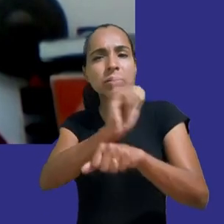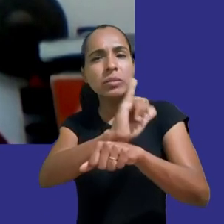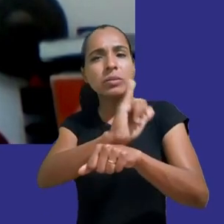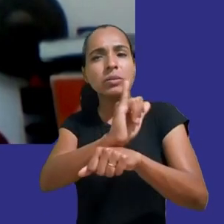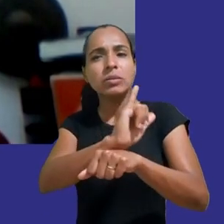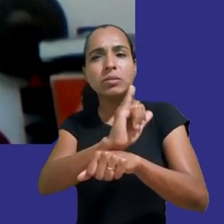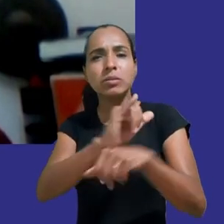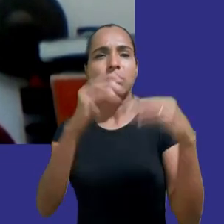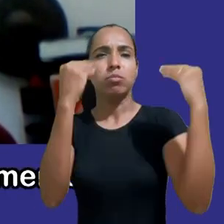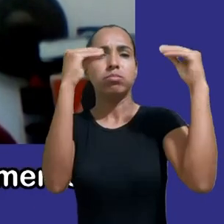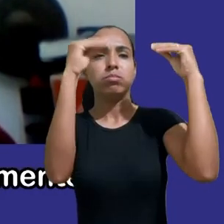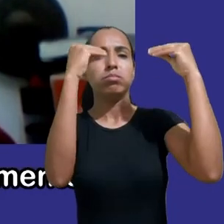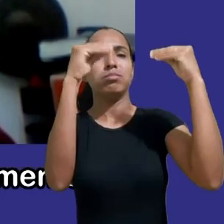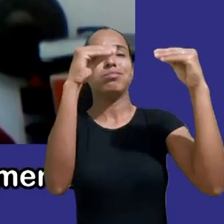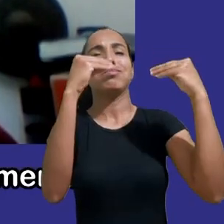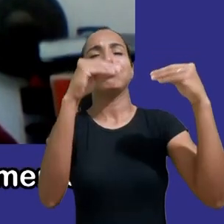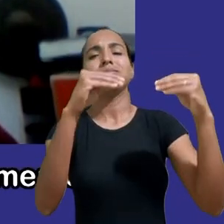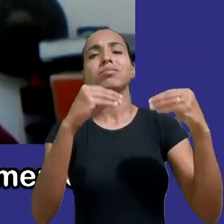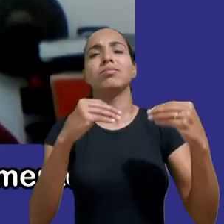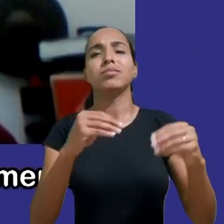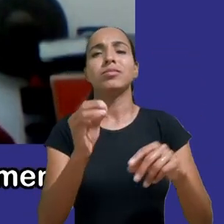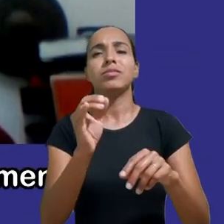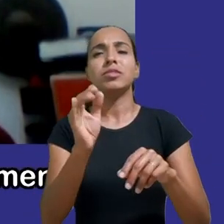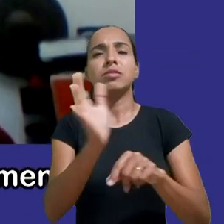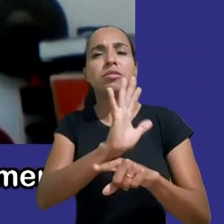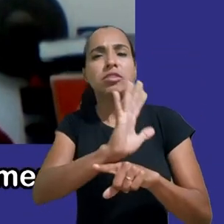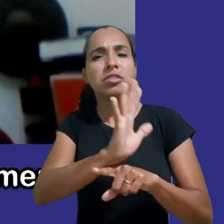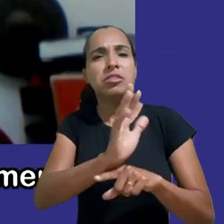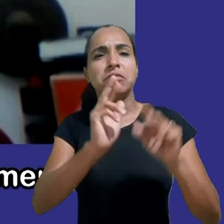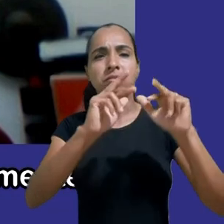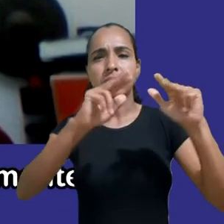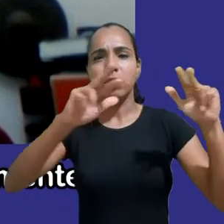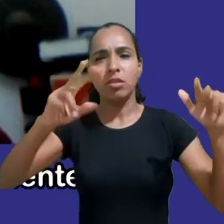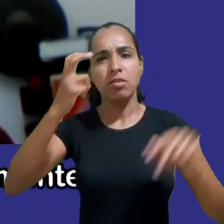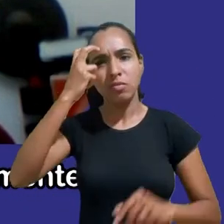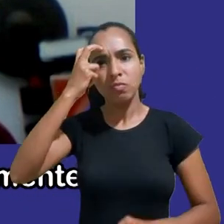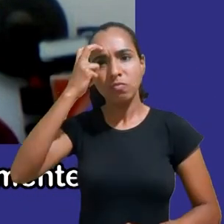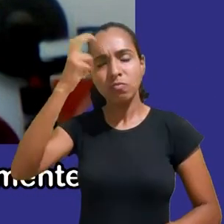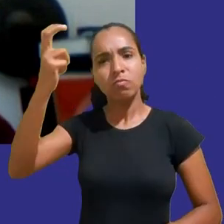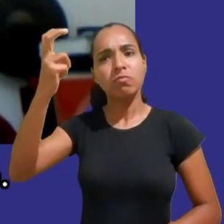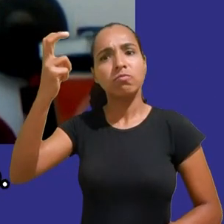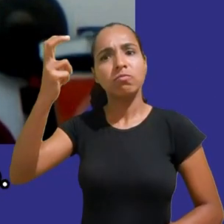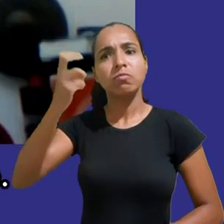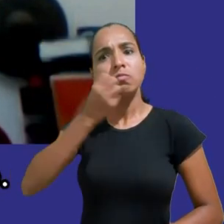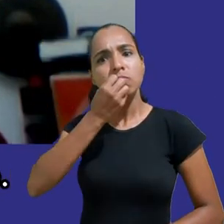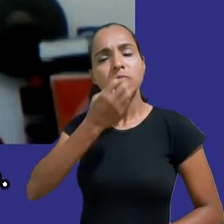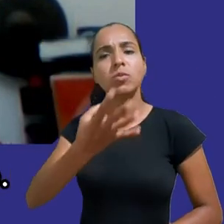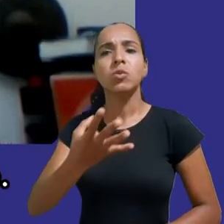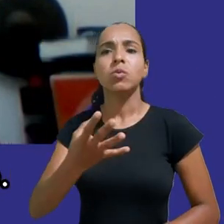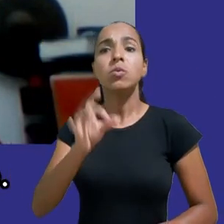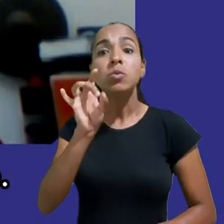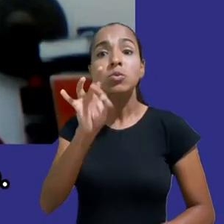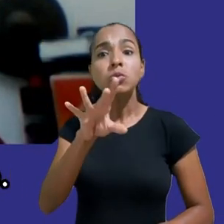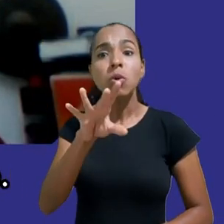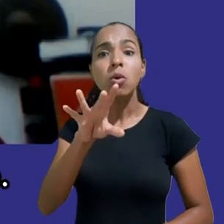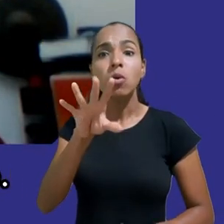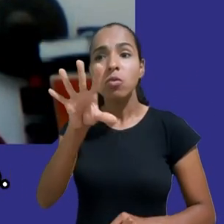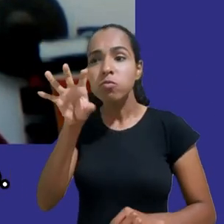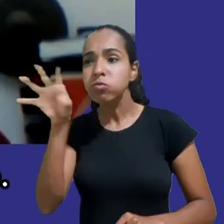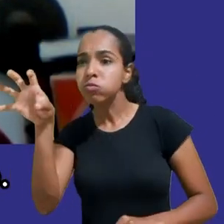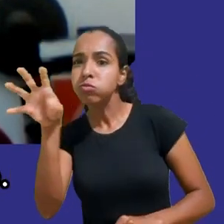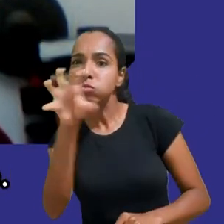vários algoritmos muito inteligentes que foram treinados não só a partir de dados coletados legalmente mas também